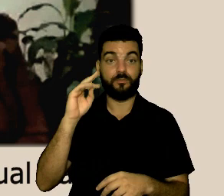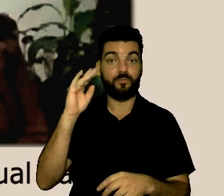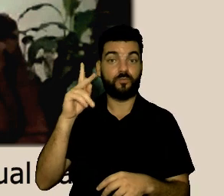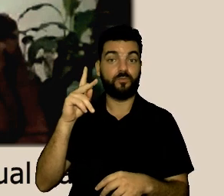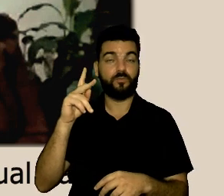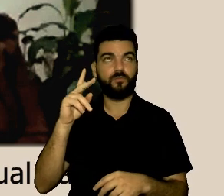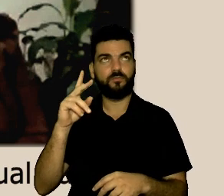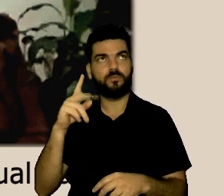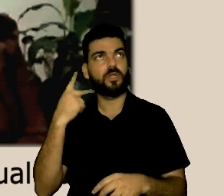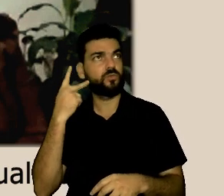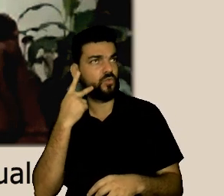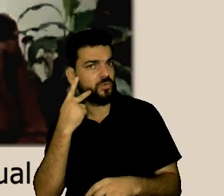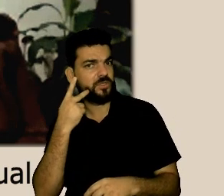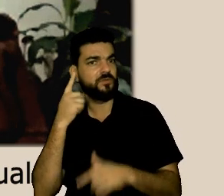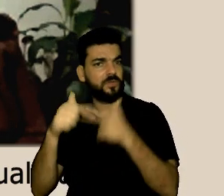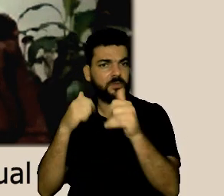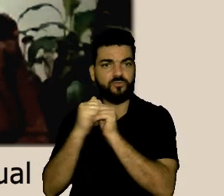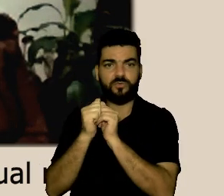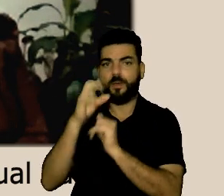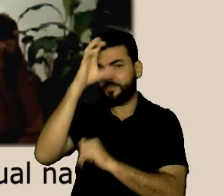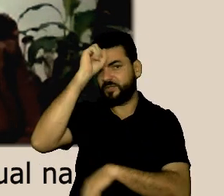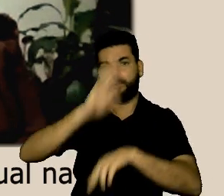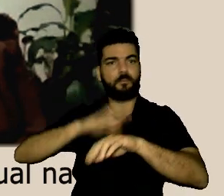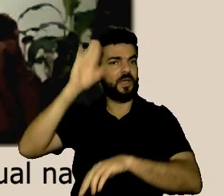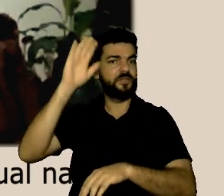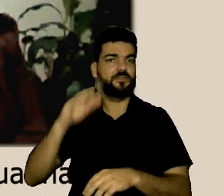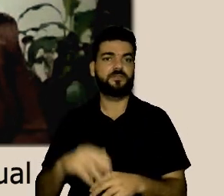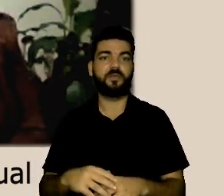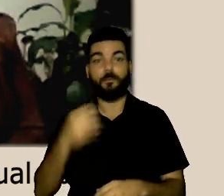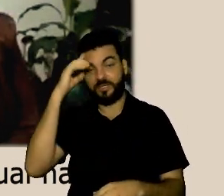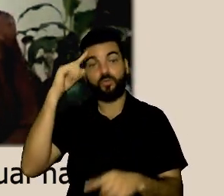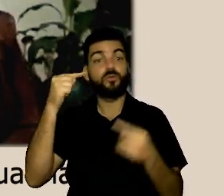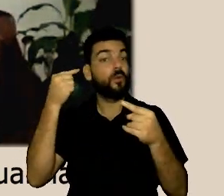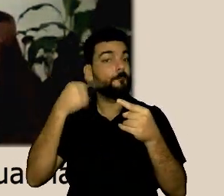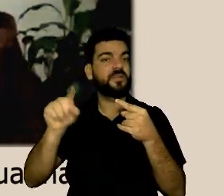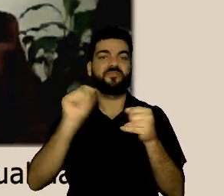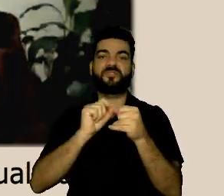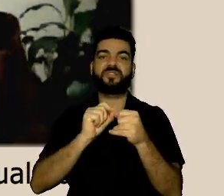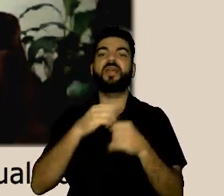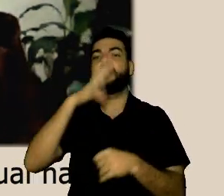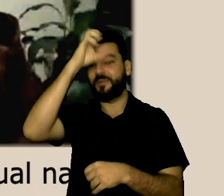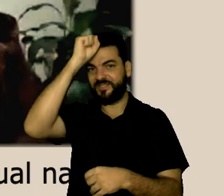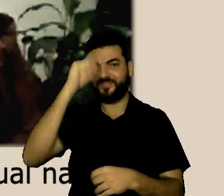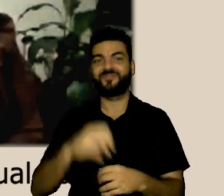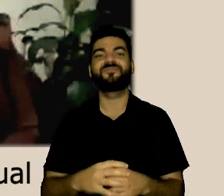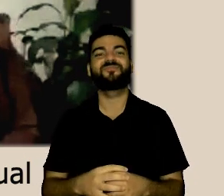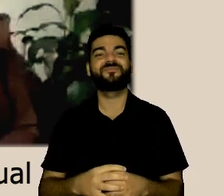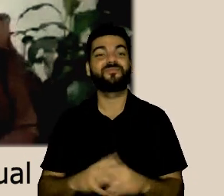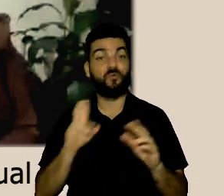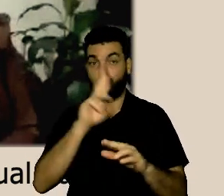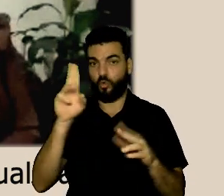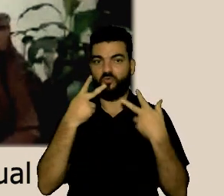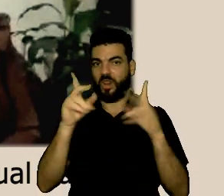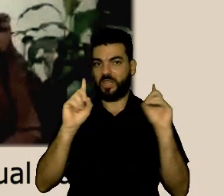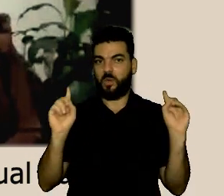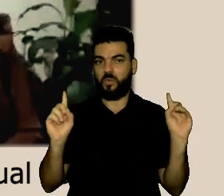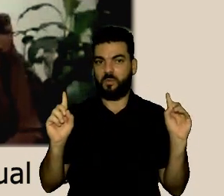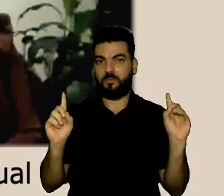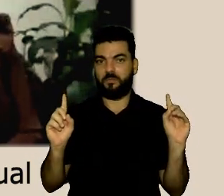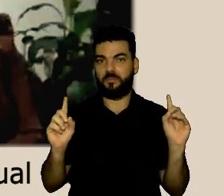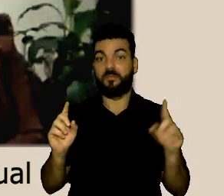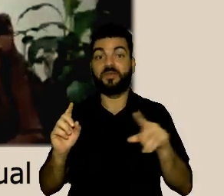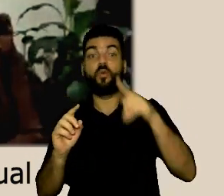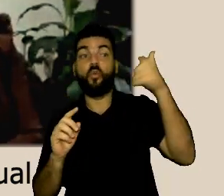procuradora que ele trabalhou ele aprendeu tudo o que não devia fazer não é João Francisco a gente não pode dizer o nome e com a outra ele dizia que